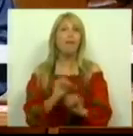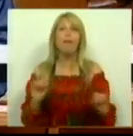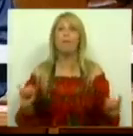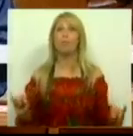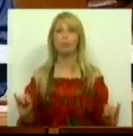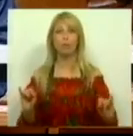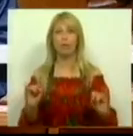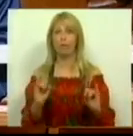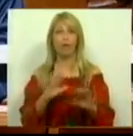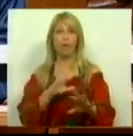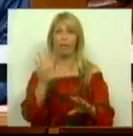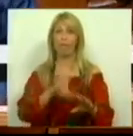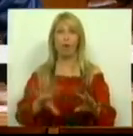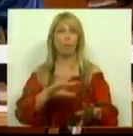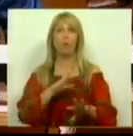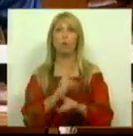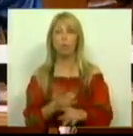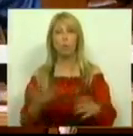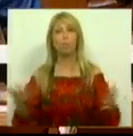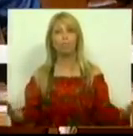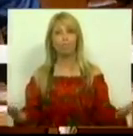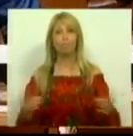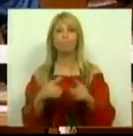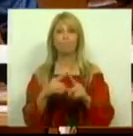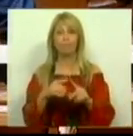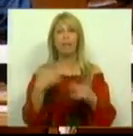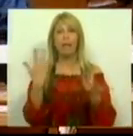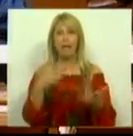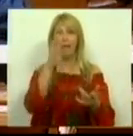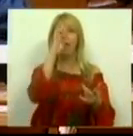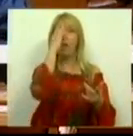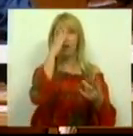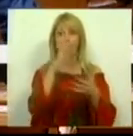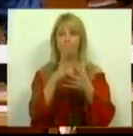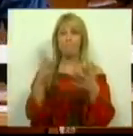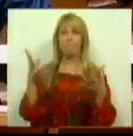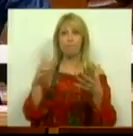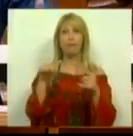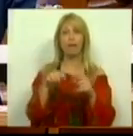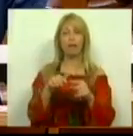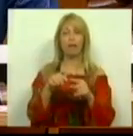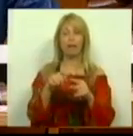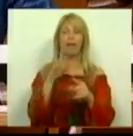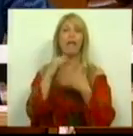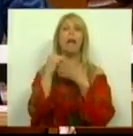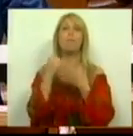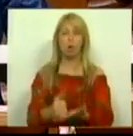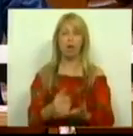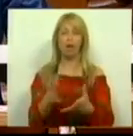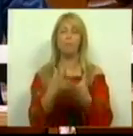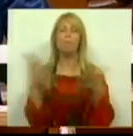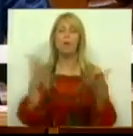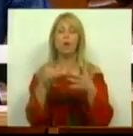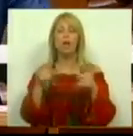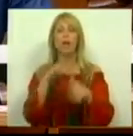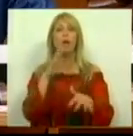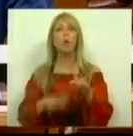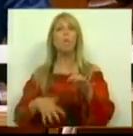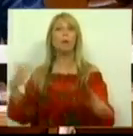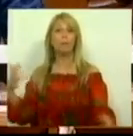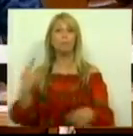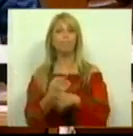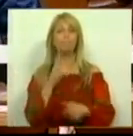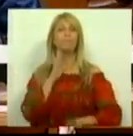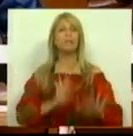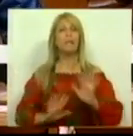cumprimento é suportado por uma vastíssima maioria neste Parlamento, apesar das hesitações constantes do maior partido